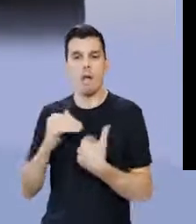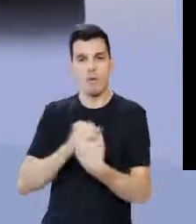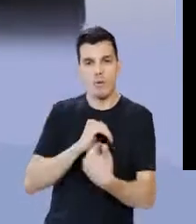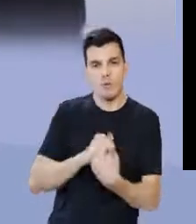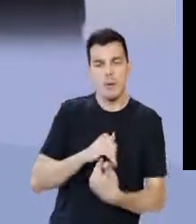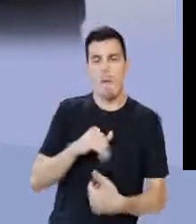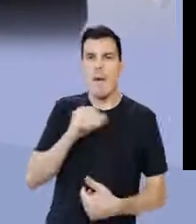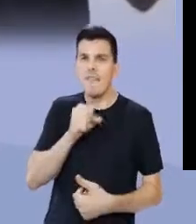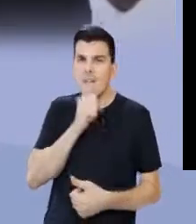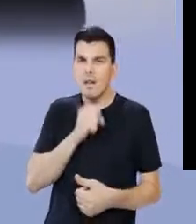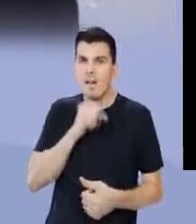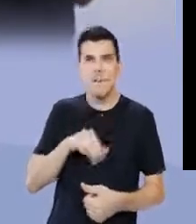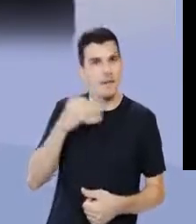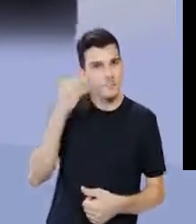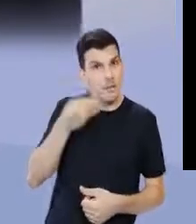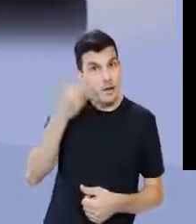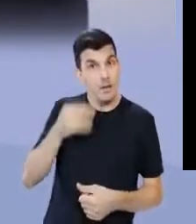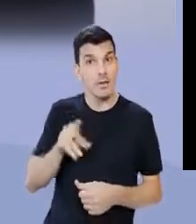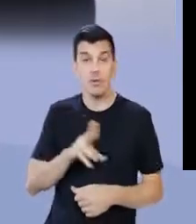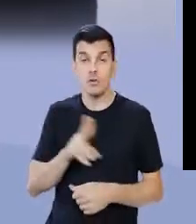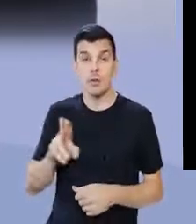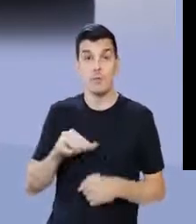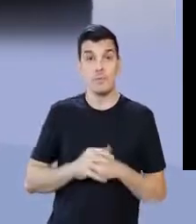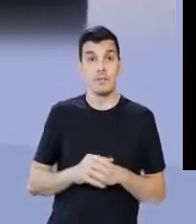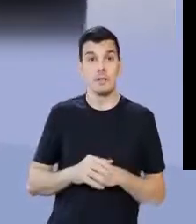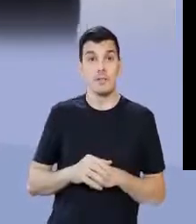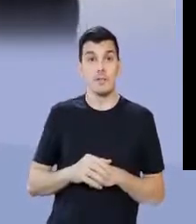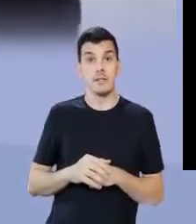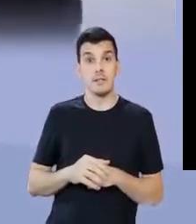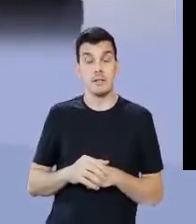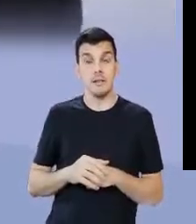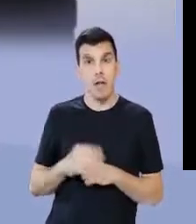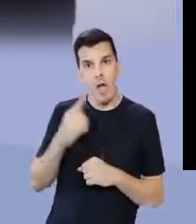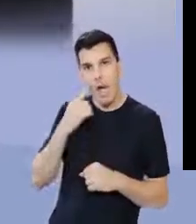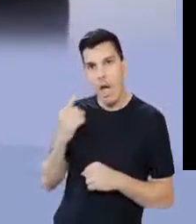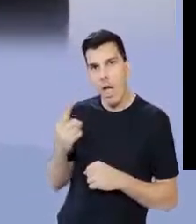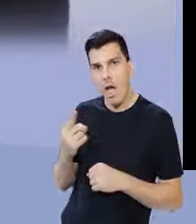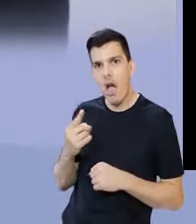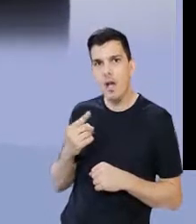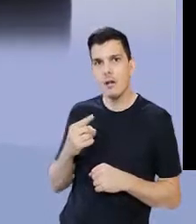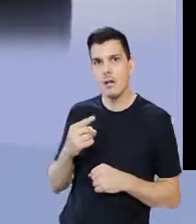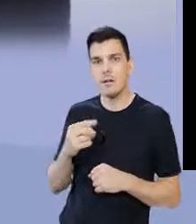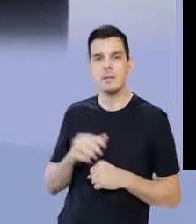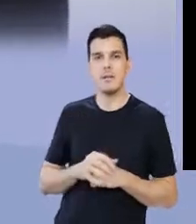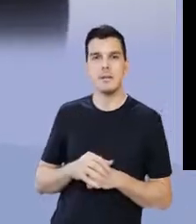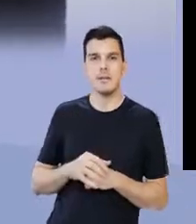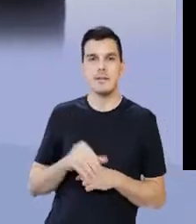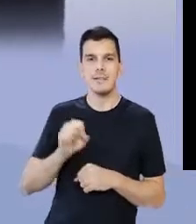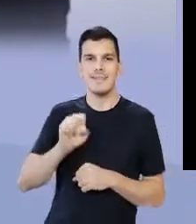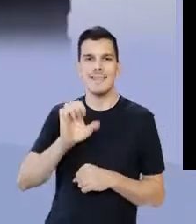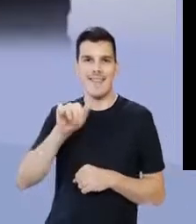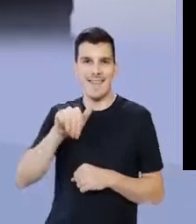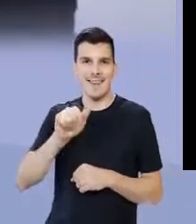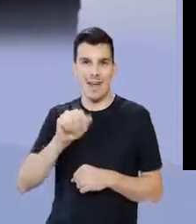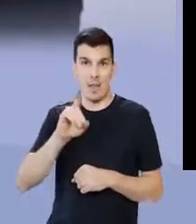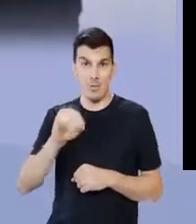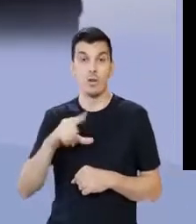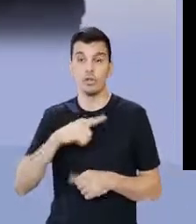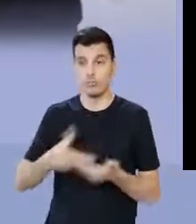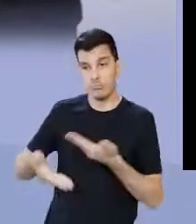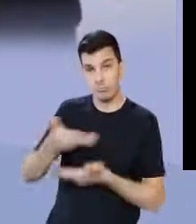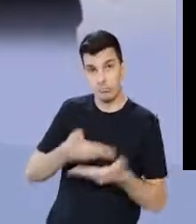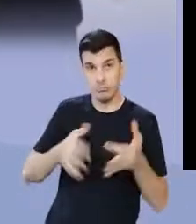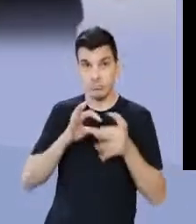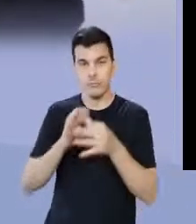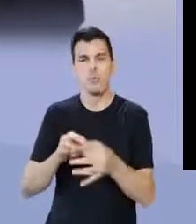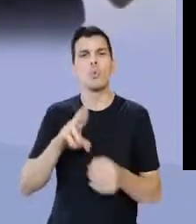os mais velhos. Mais velhos em Roma chamavam-se de Sime. Sime lembra Senado. Então havia